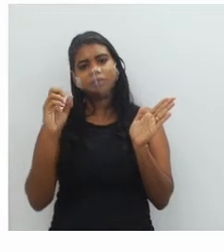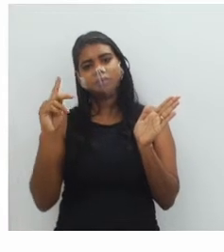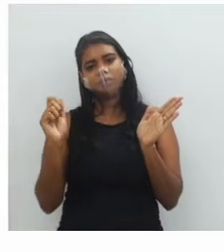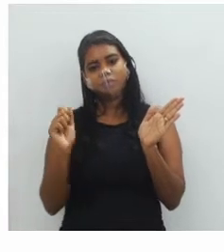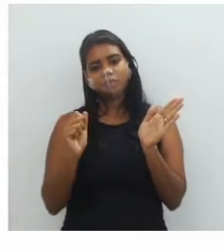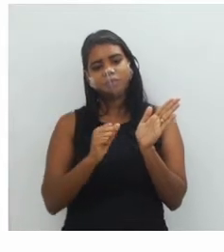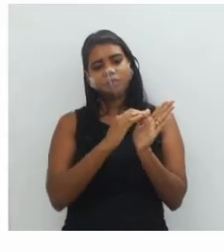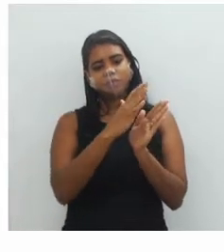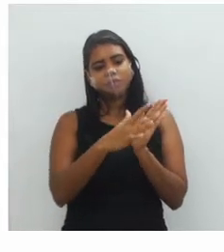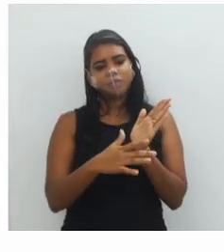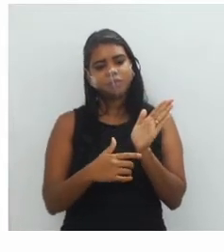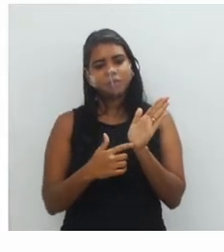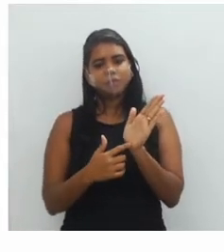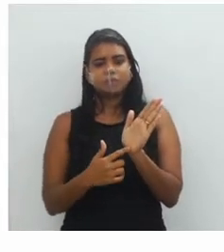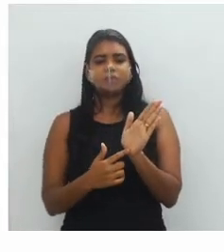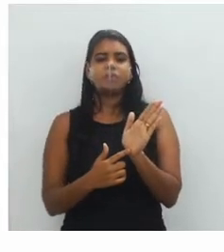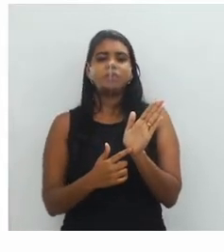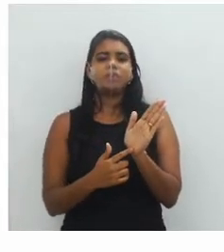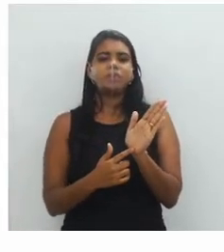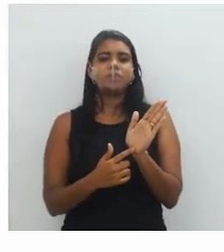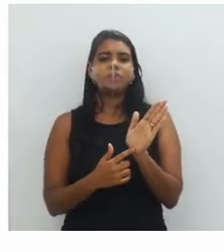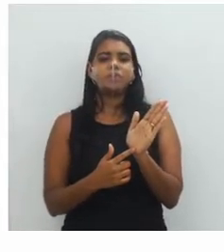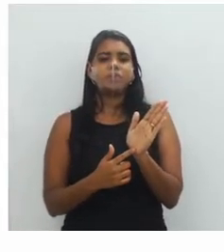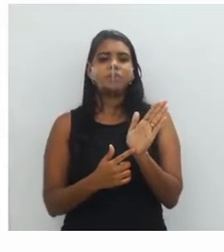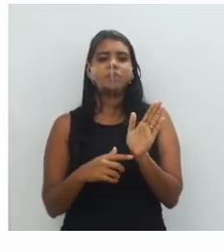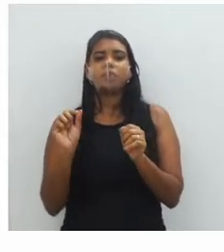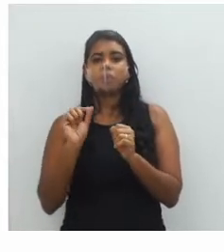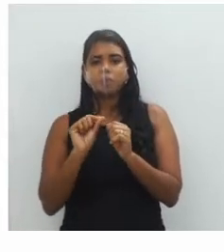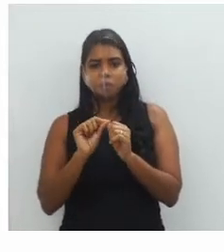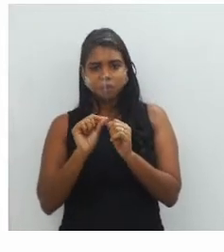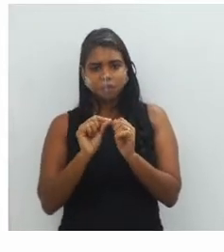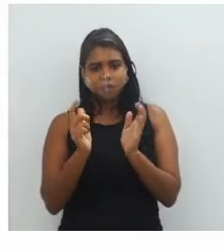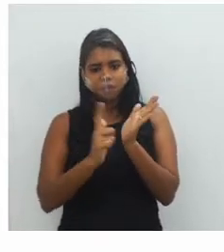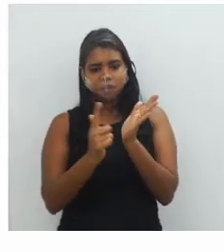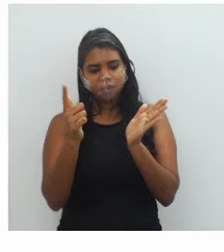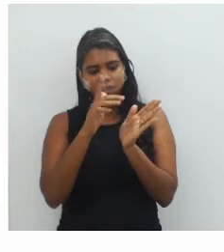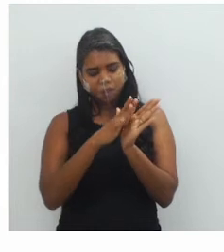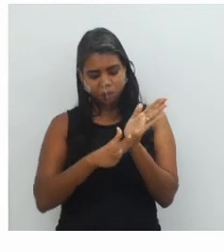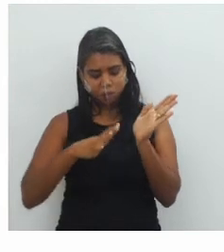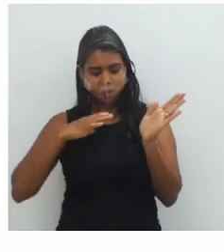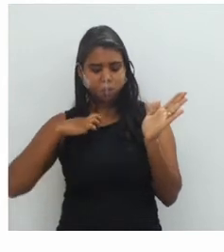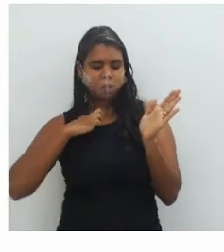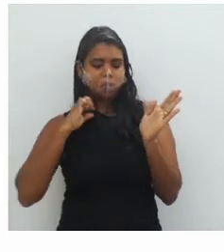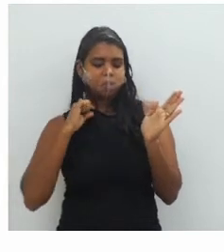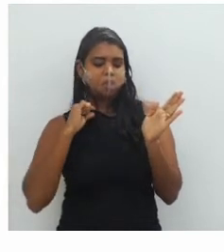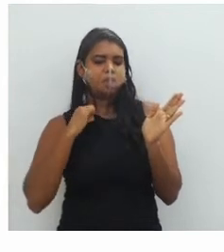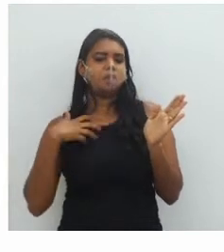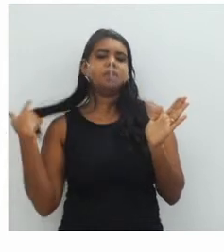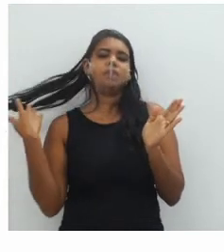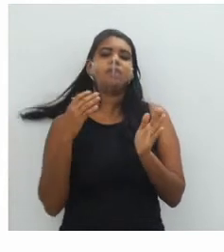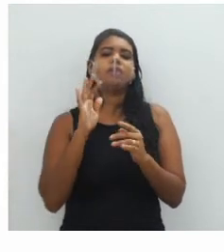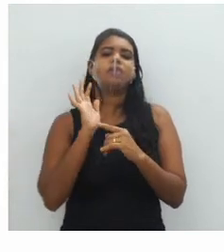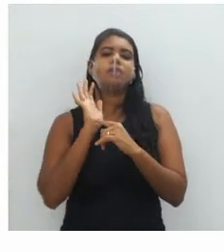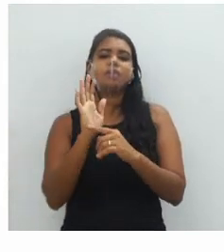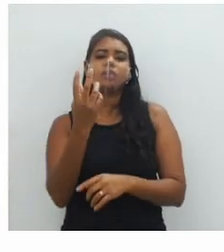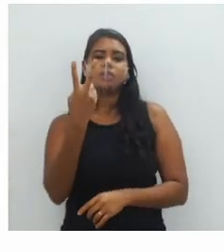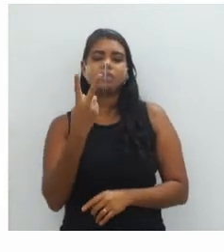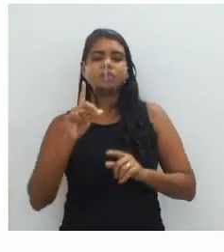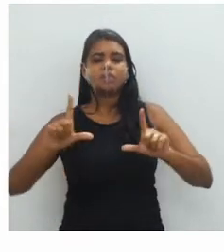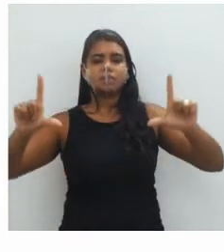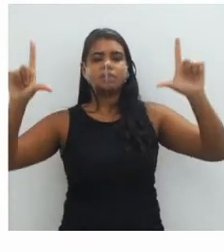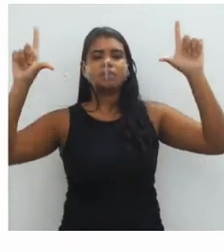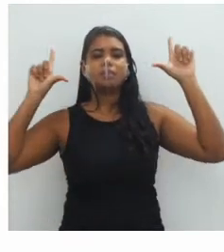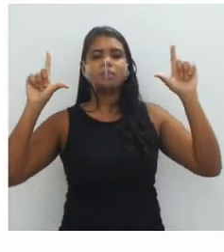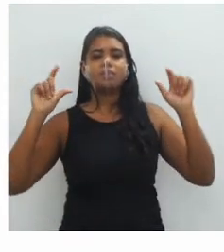explorando mais a serigrafia, que é quando a gente faz essa impressão no tecido. Então, eu trouxe para vocês, aqui, duas imagens